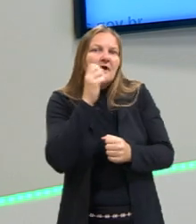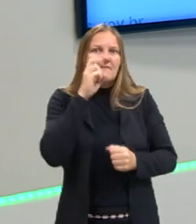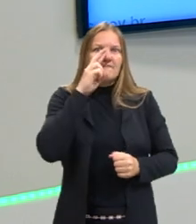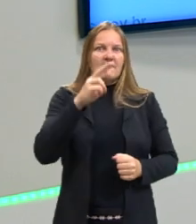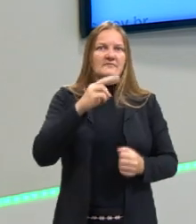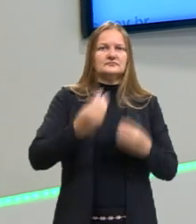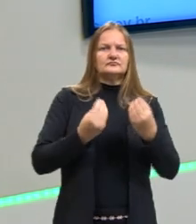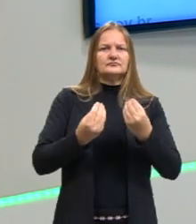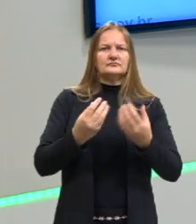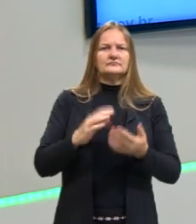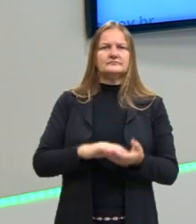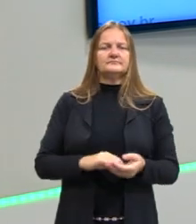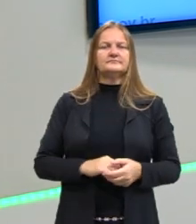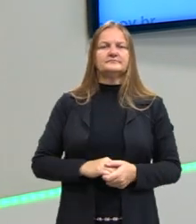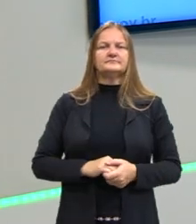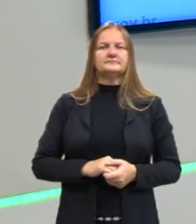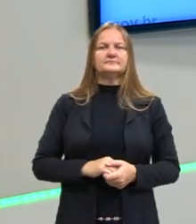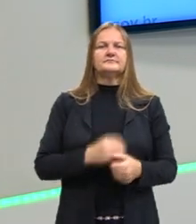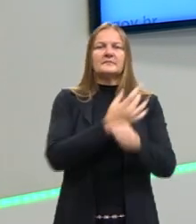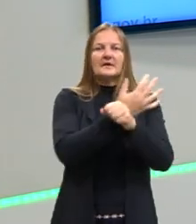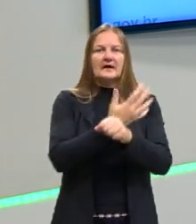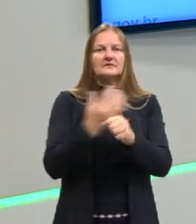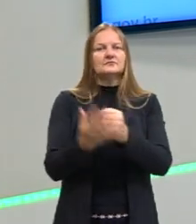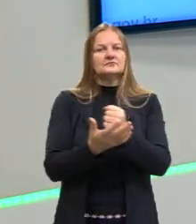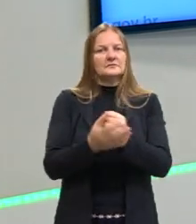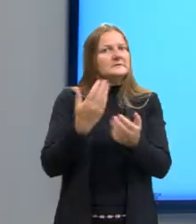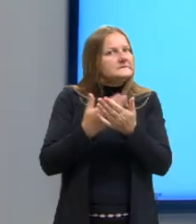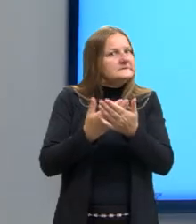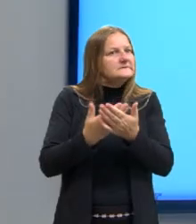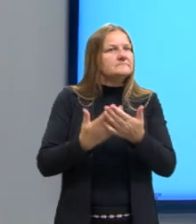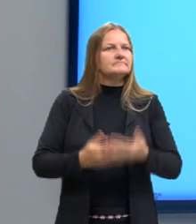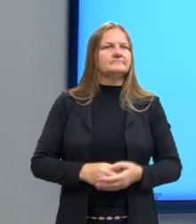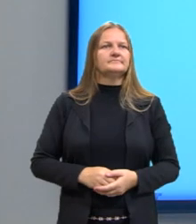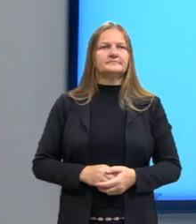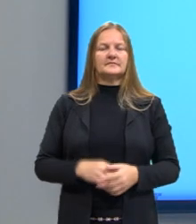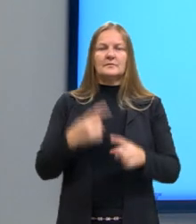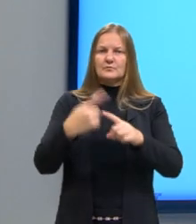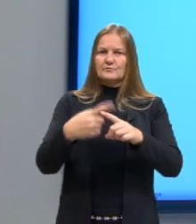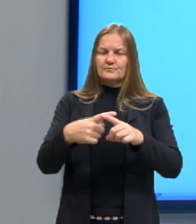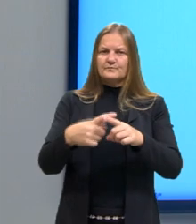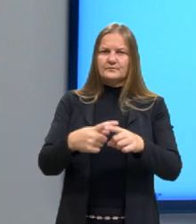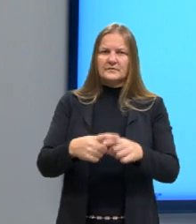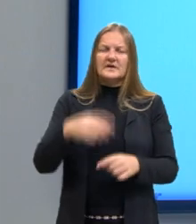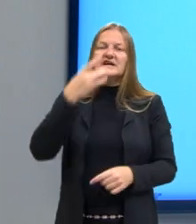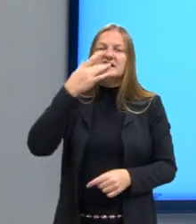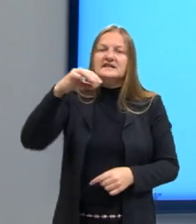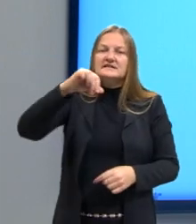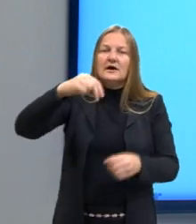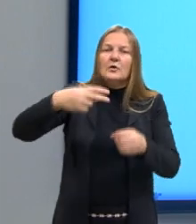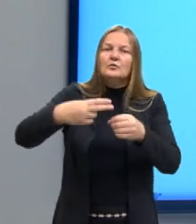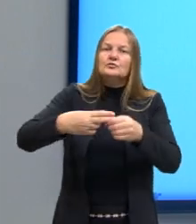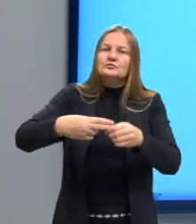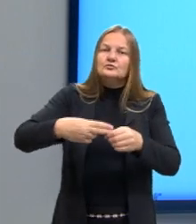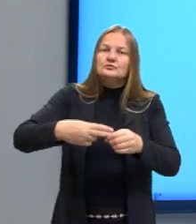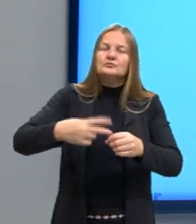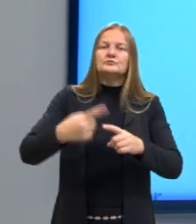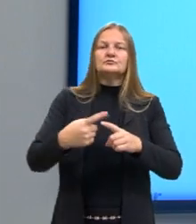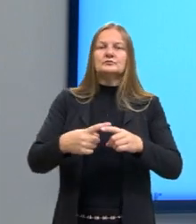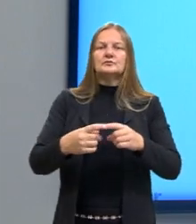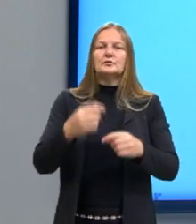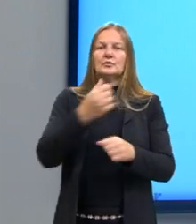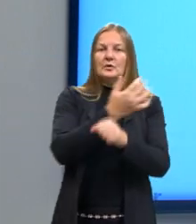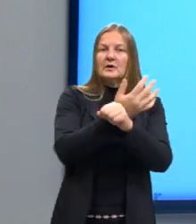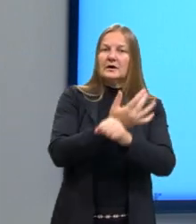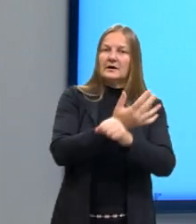lembrada aí nessa questão da força dos ácidos e das bases. Porque um sal neutro é aquele formado por um